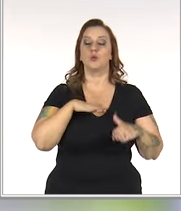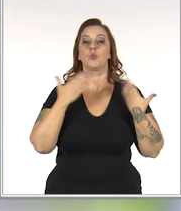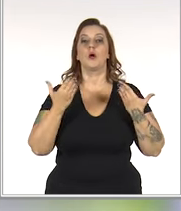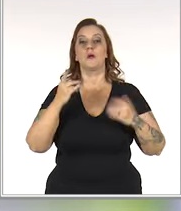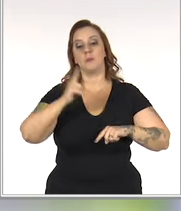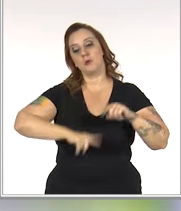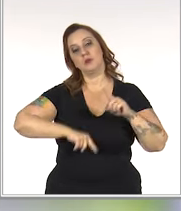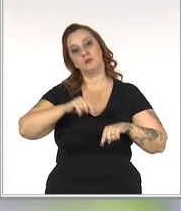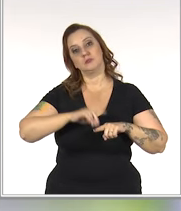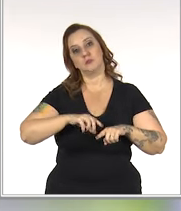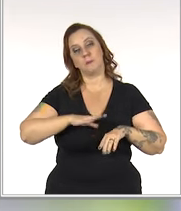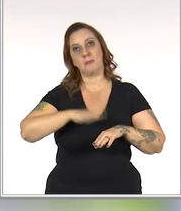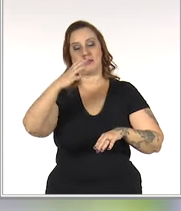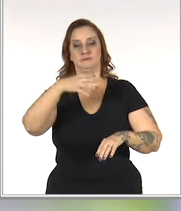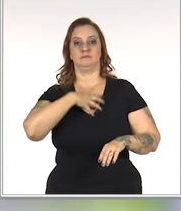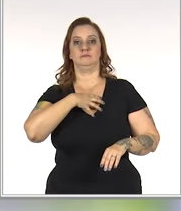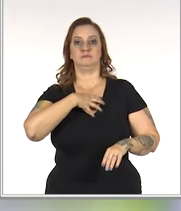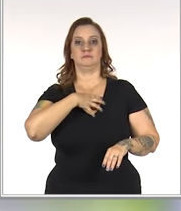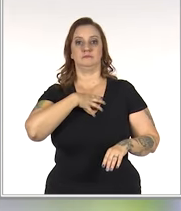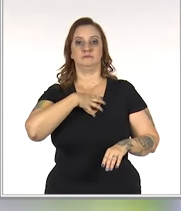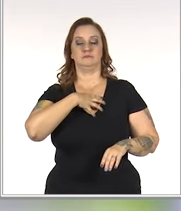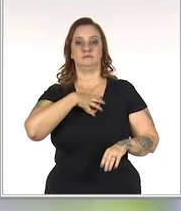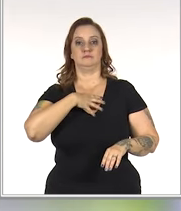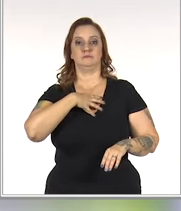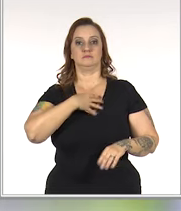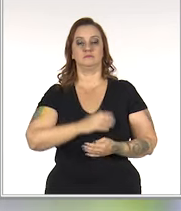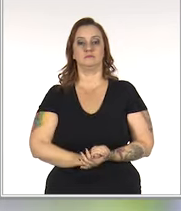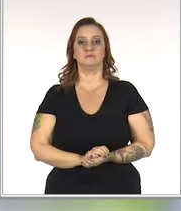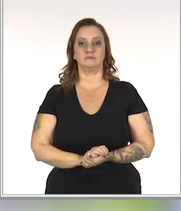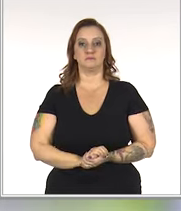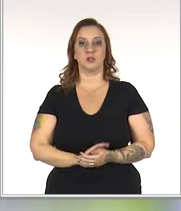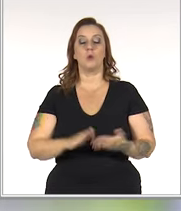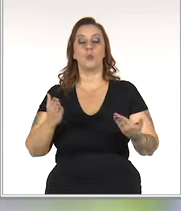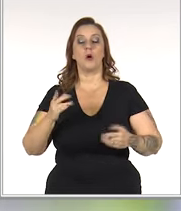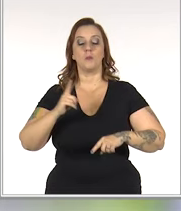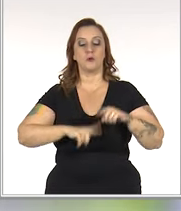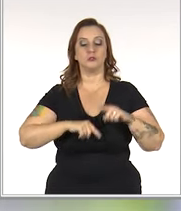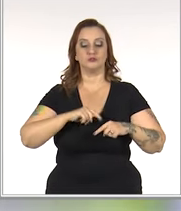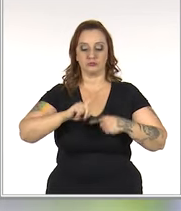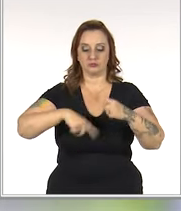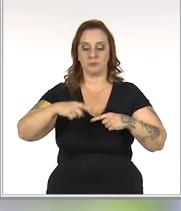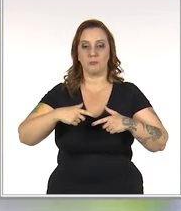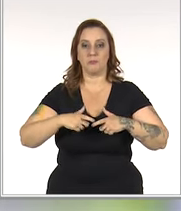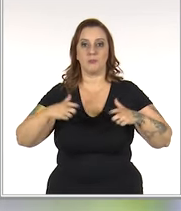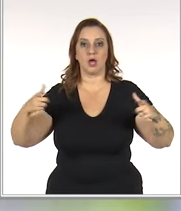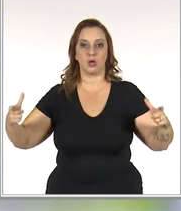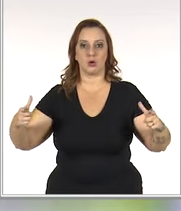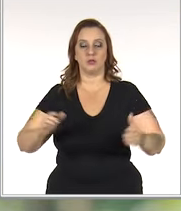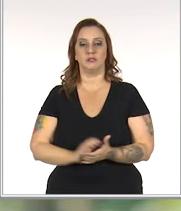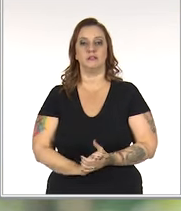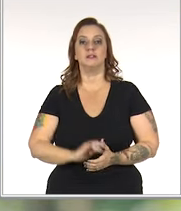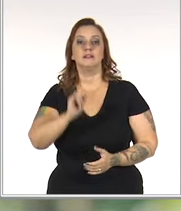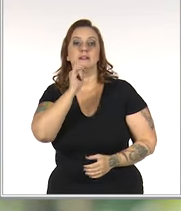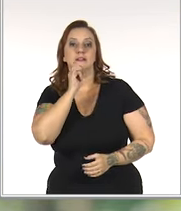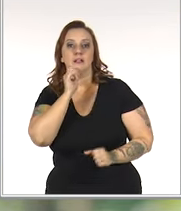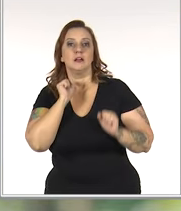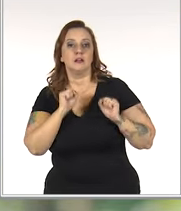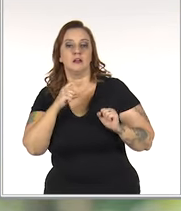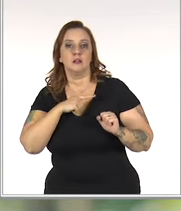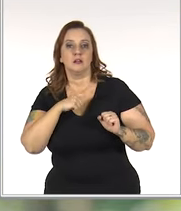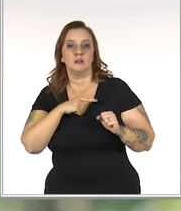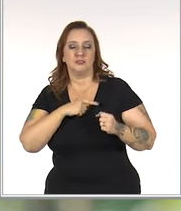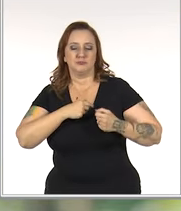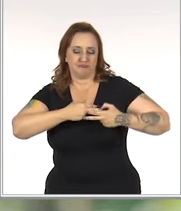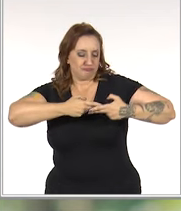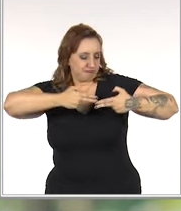quais os produtos causam mais impacto, quais os produtos possuem um giro maior. Por exemplo, eu posso